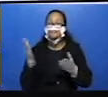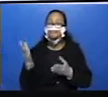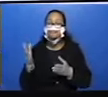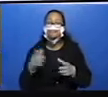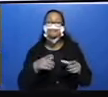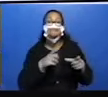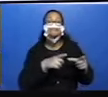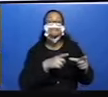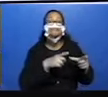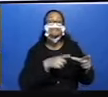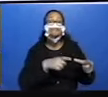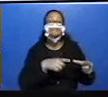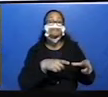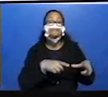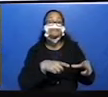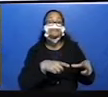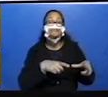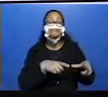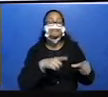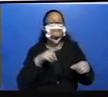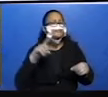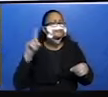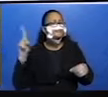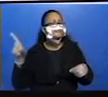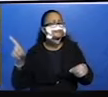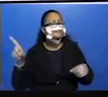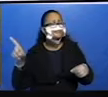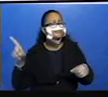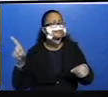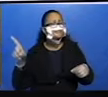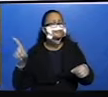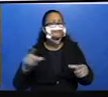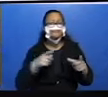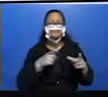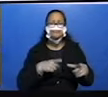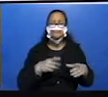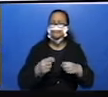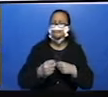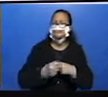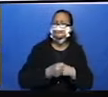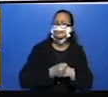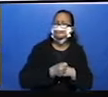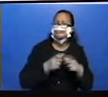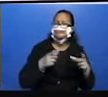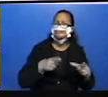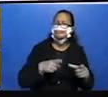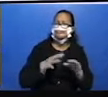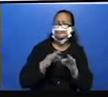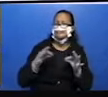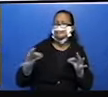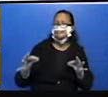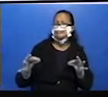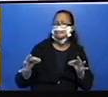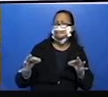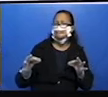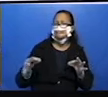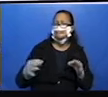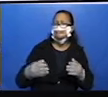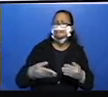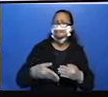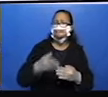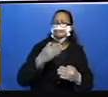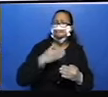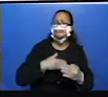aconteceu? Aconteceu lá. Onde? Perto? Onde? Longe? Atrás?